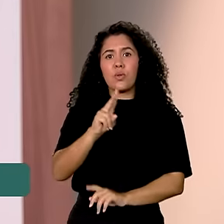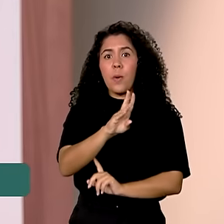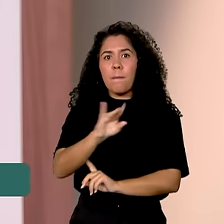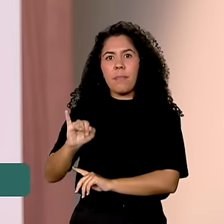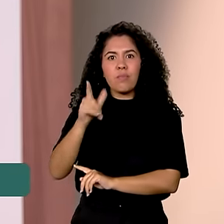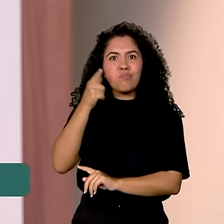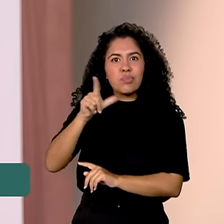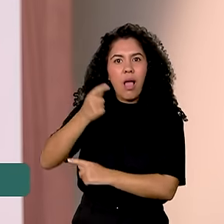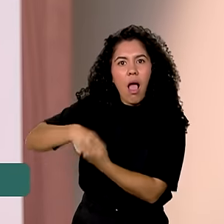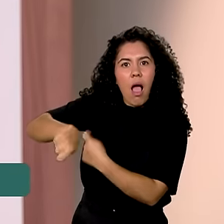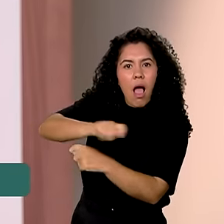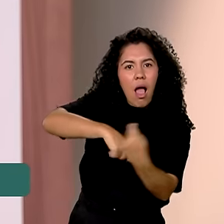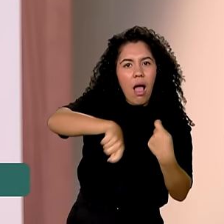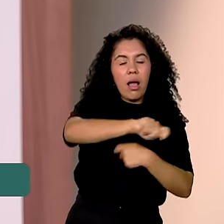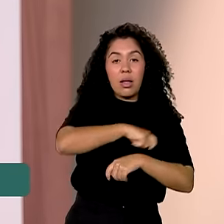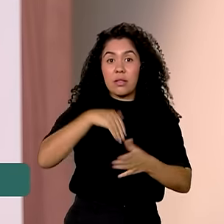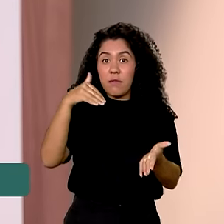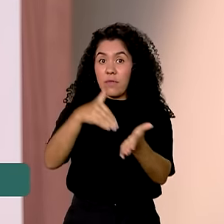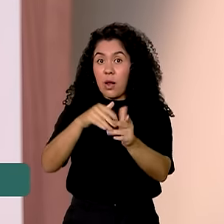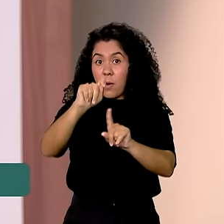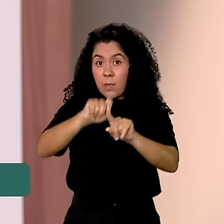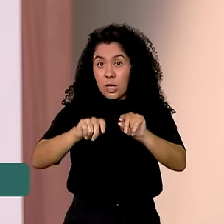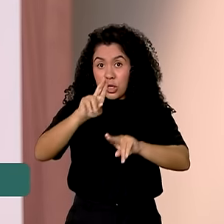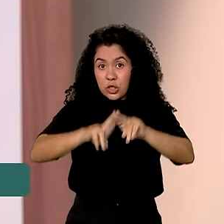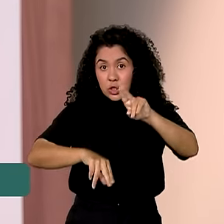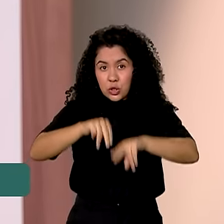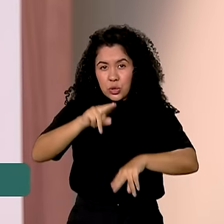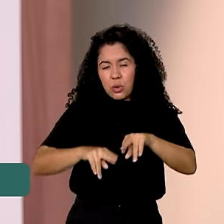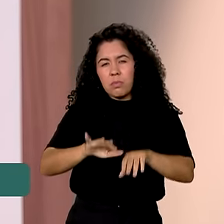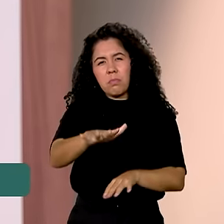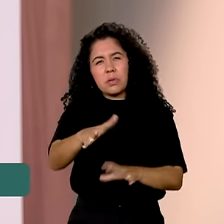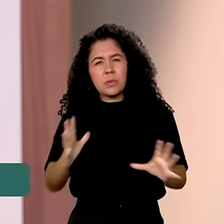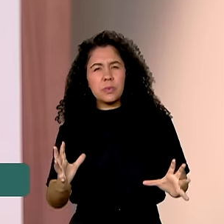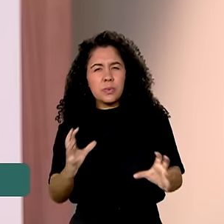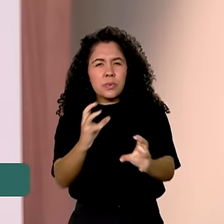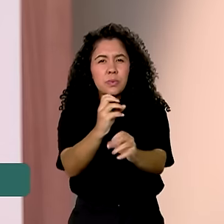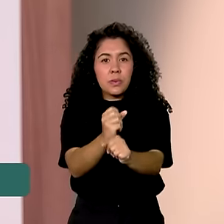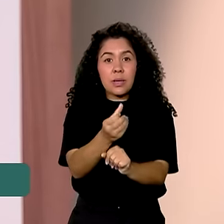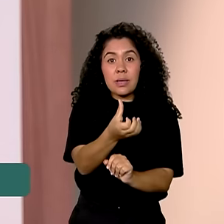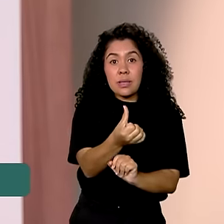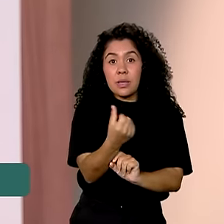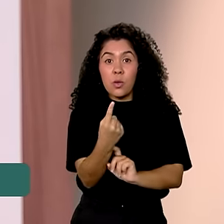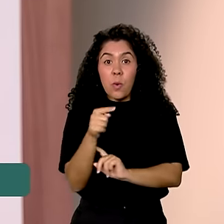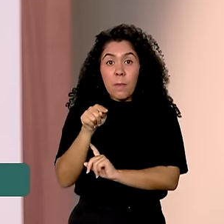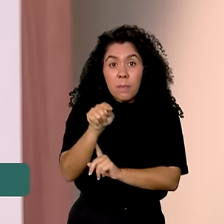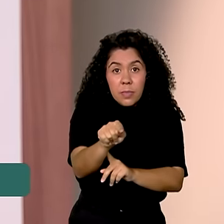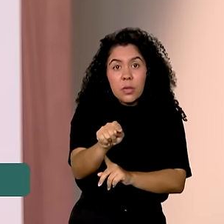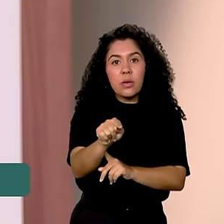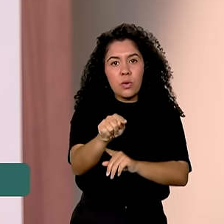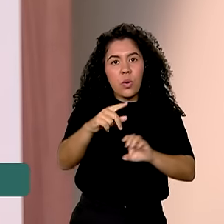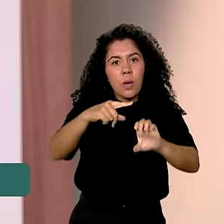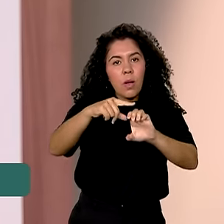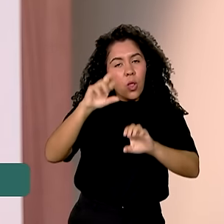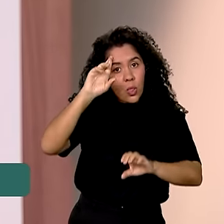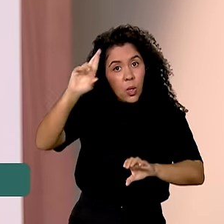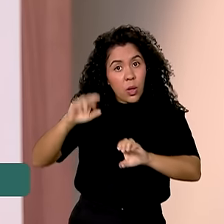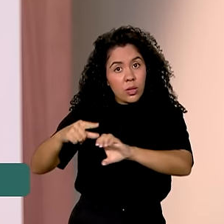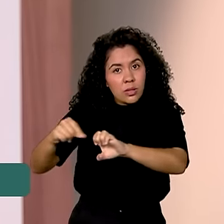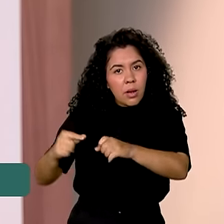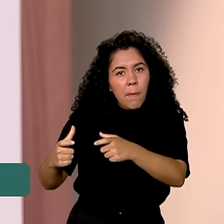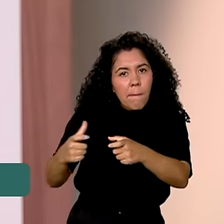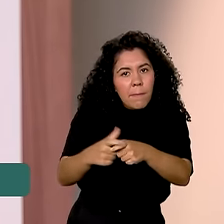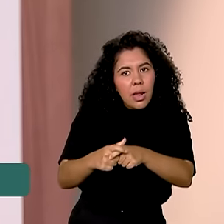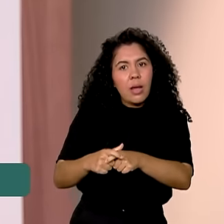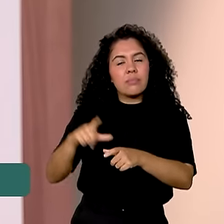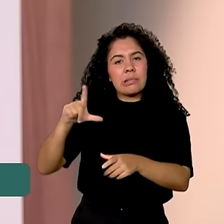renegociações. Até o final de junho, cerca de 61 mil devedores foram beneficiados pela iniciativa.